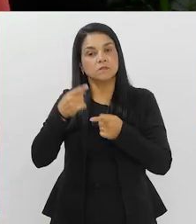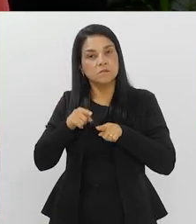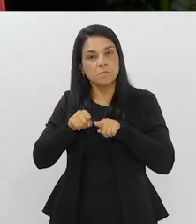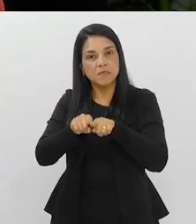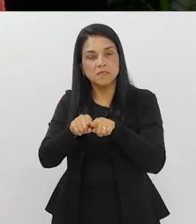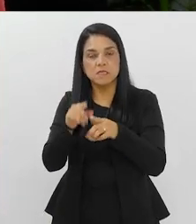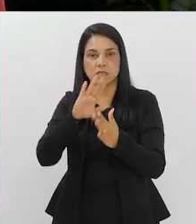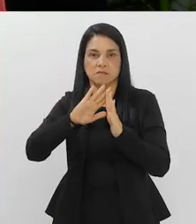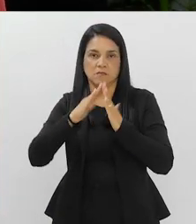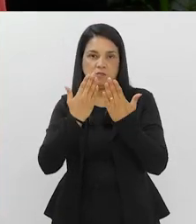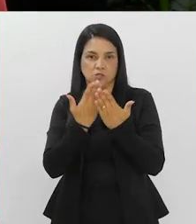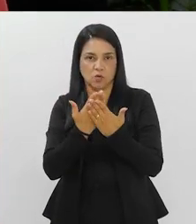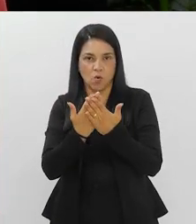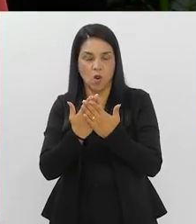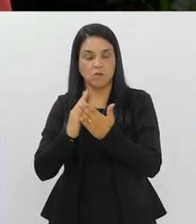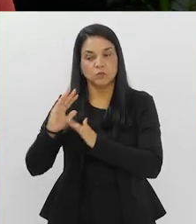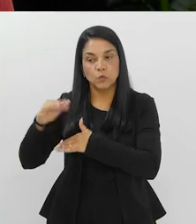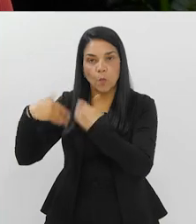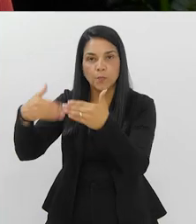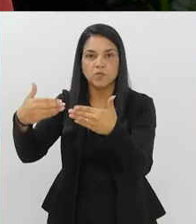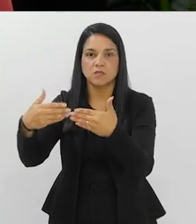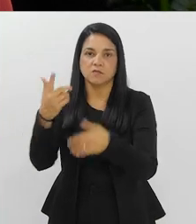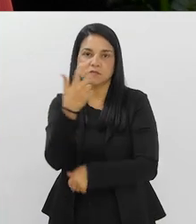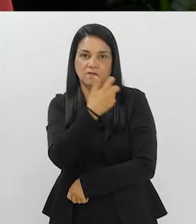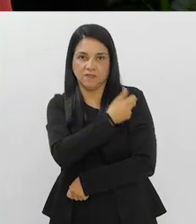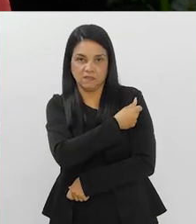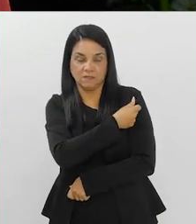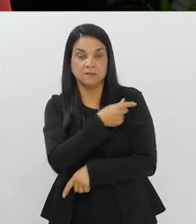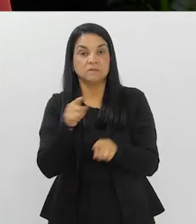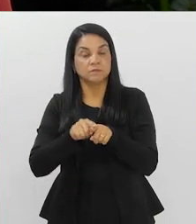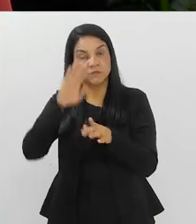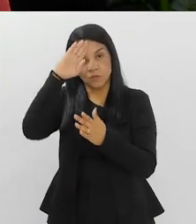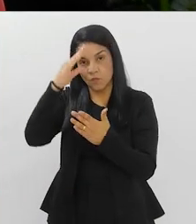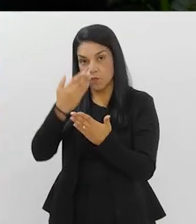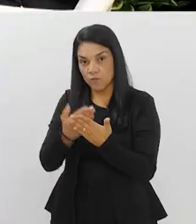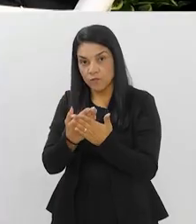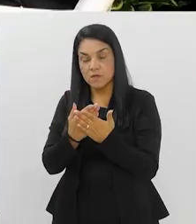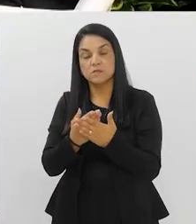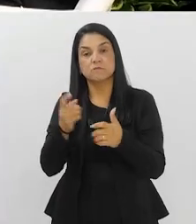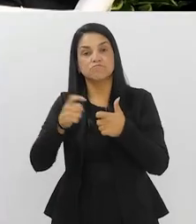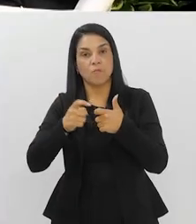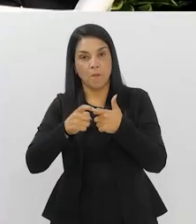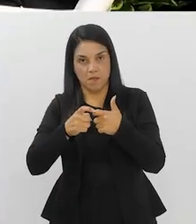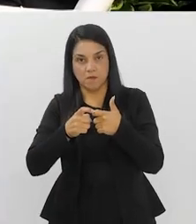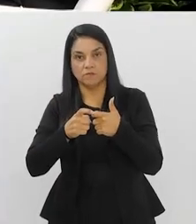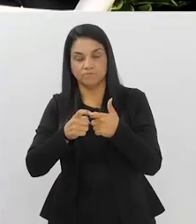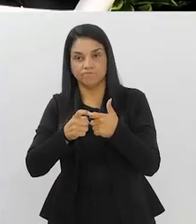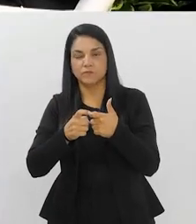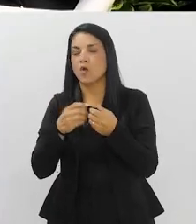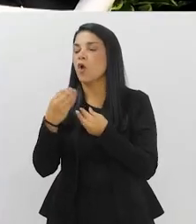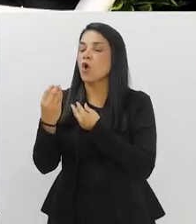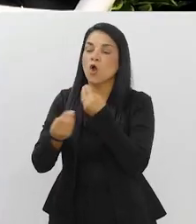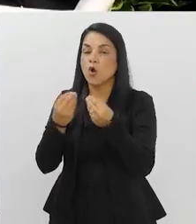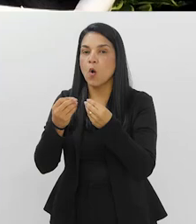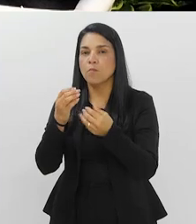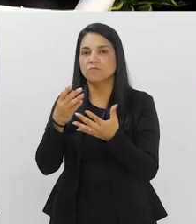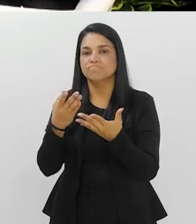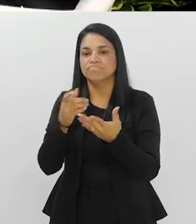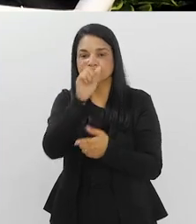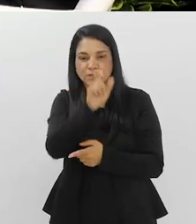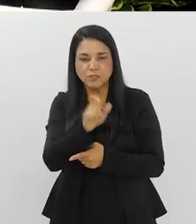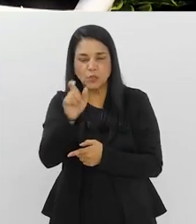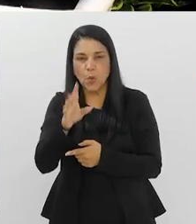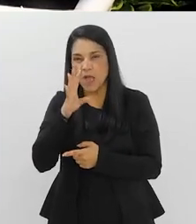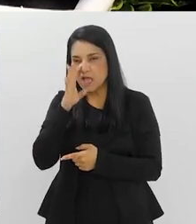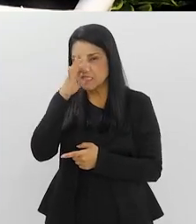parceria da escola também talvez nesse processo vacinal, né? E outra coisa da confiança com o profissional de saúde, né? Como lidar com a